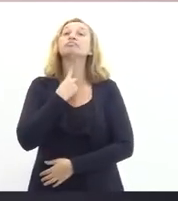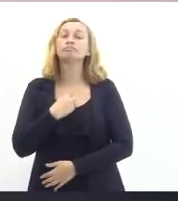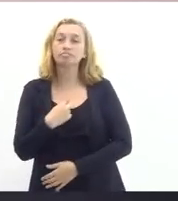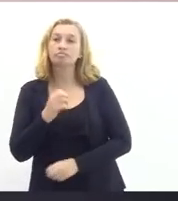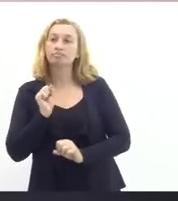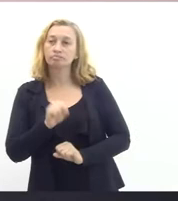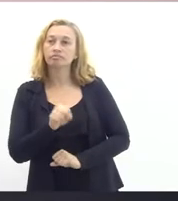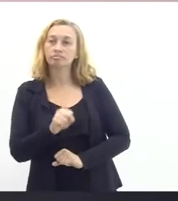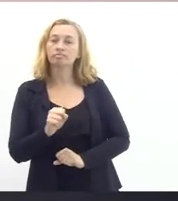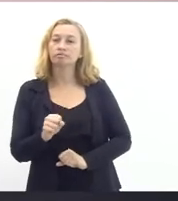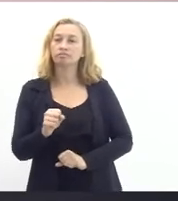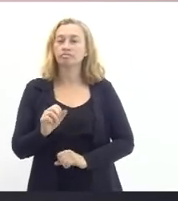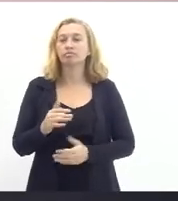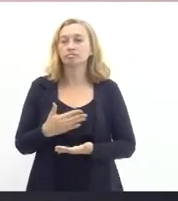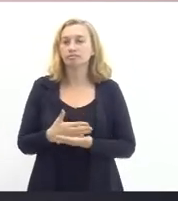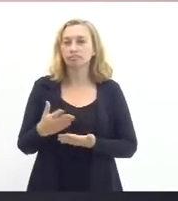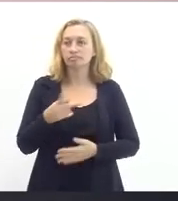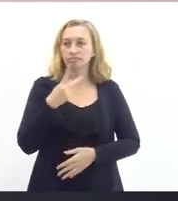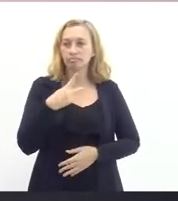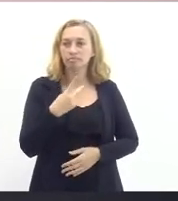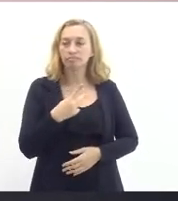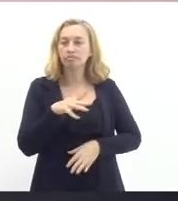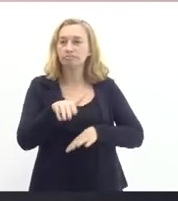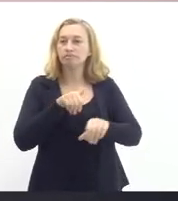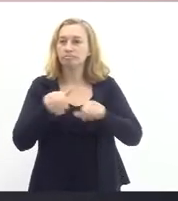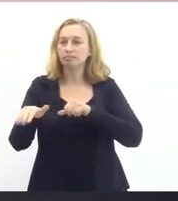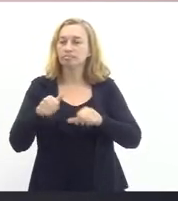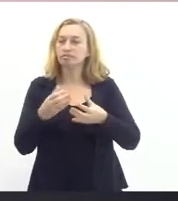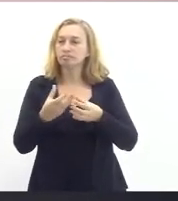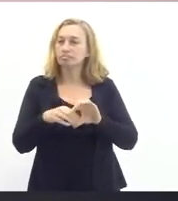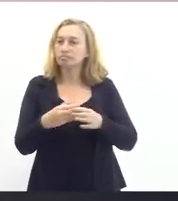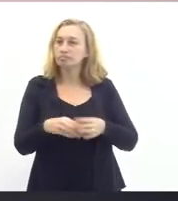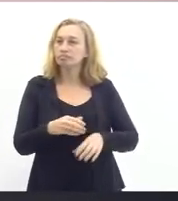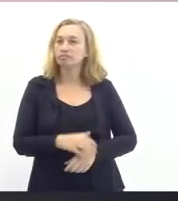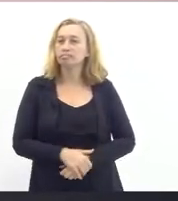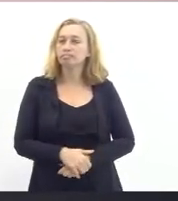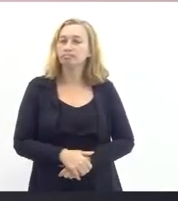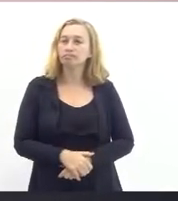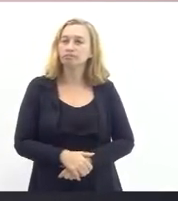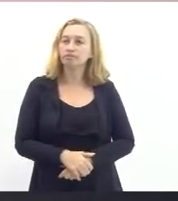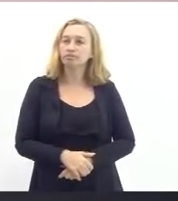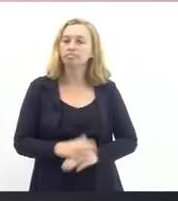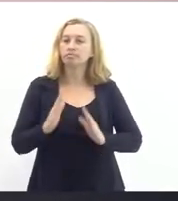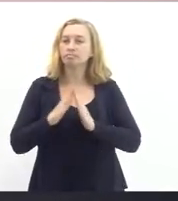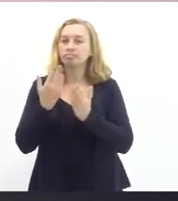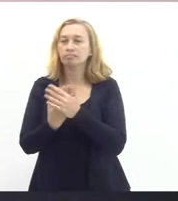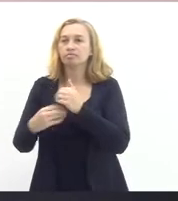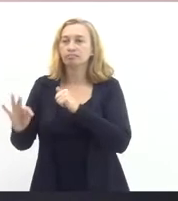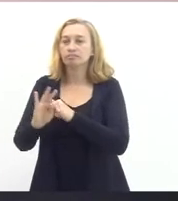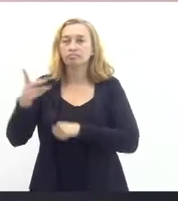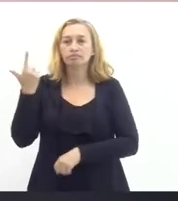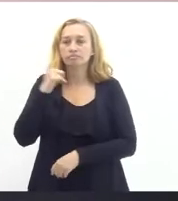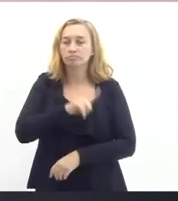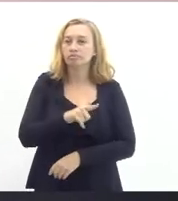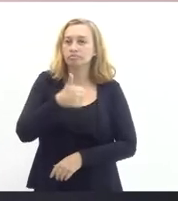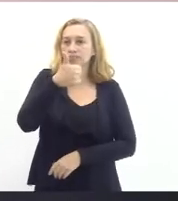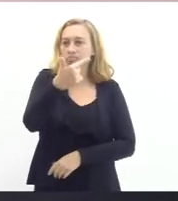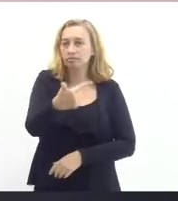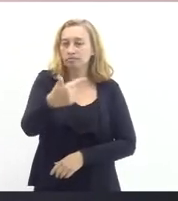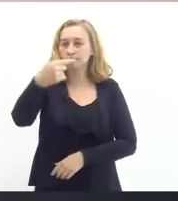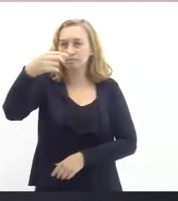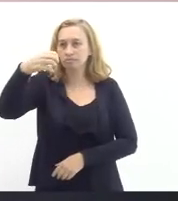já para abrir minha fala sobre a questão das convocações a Fai Tech conseguiu convocar 209